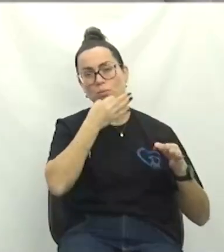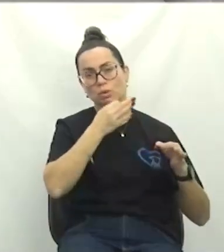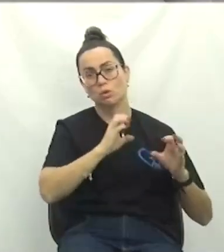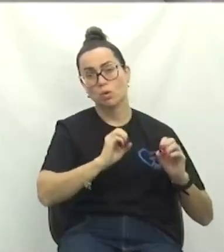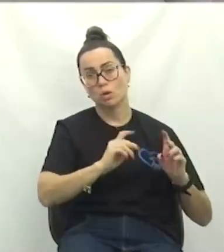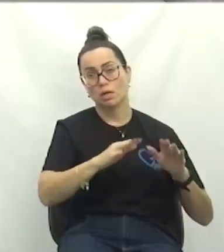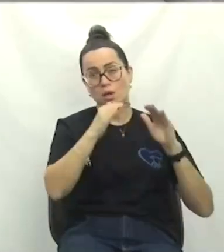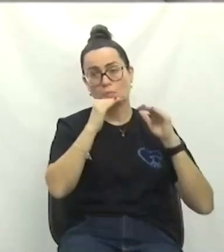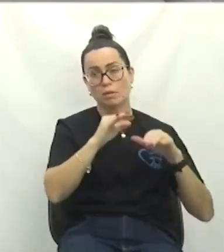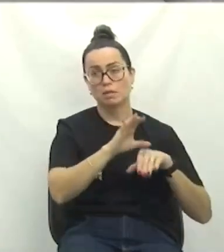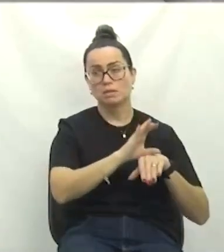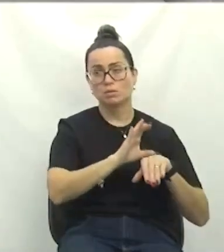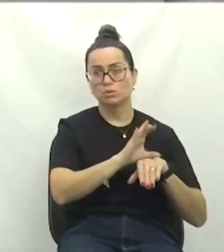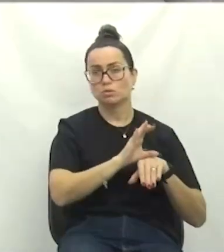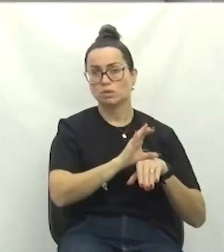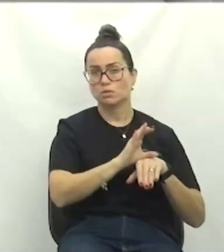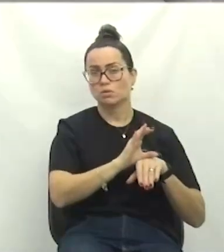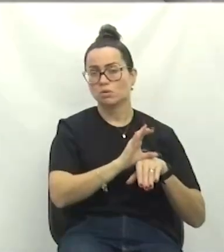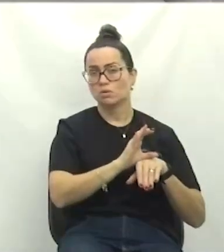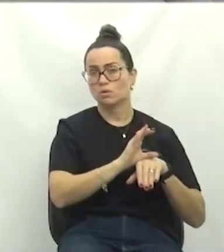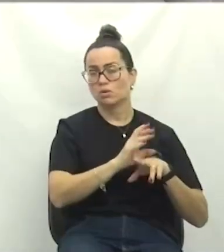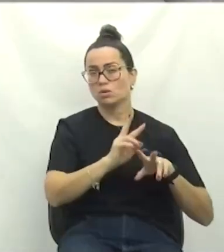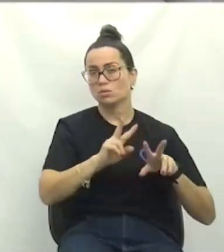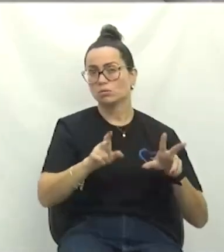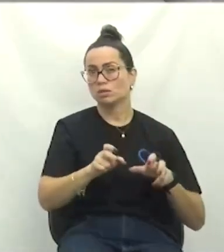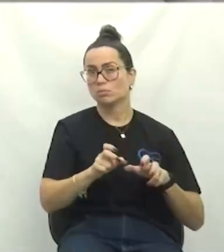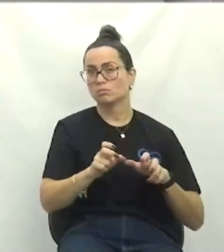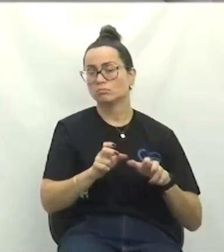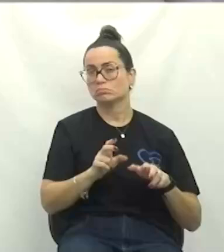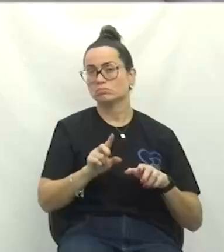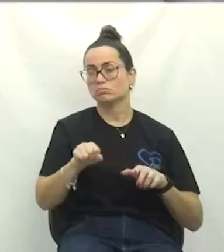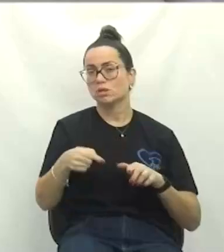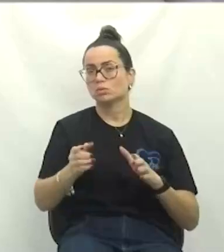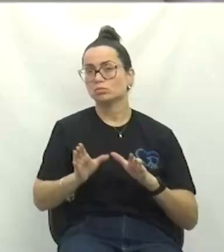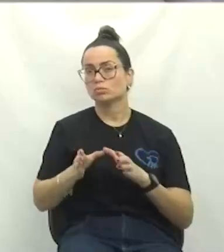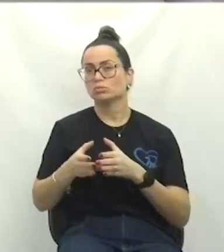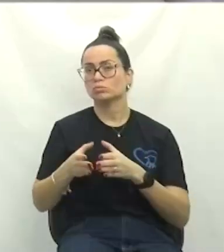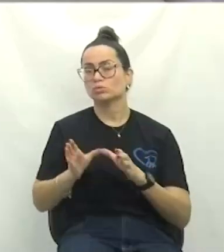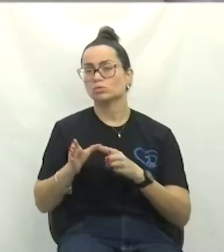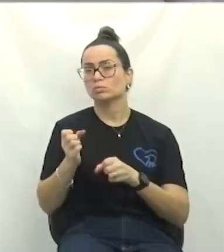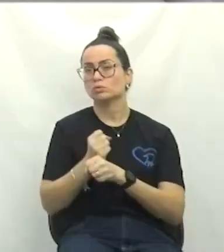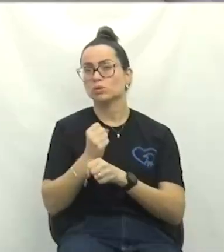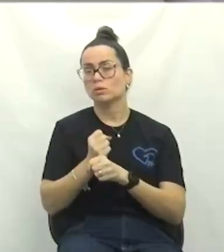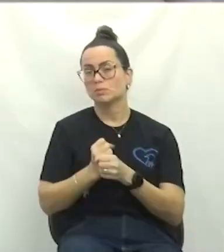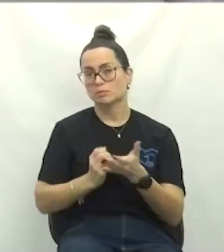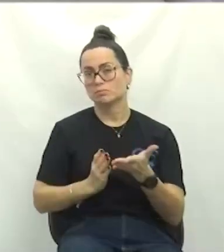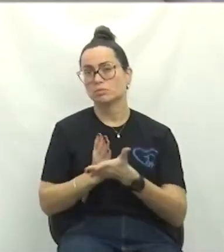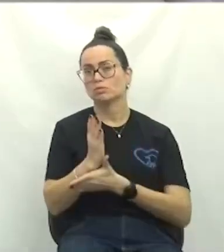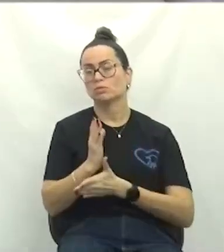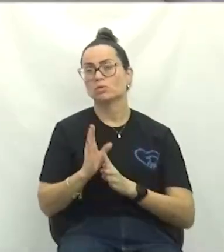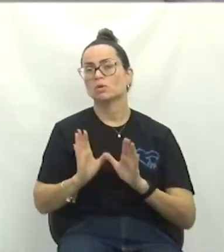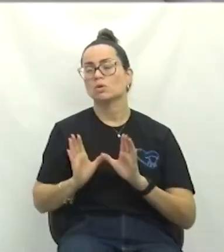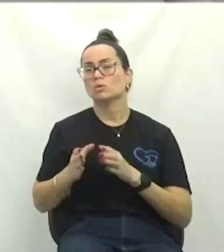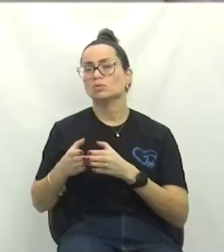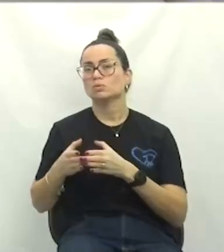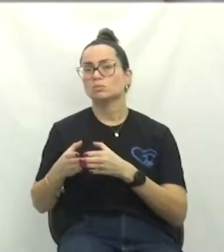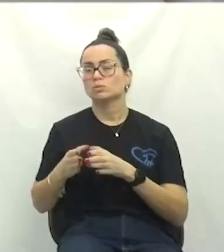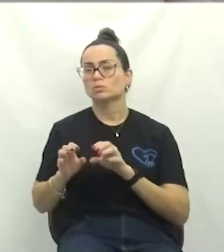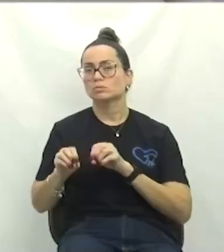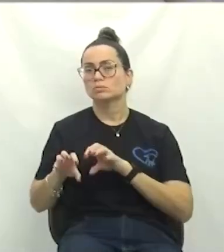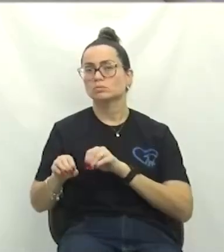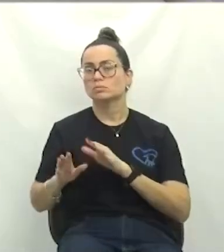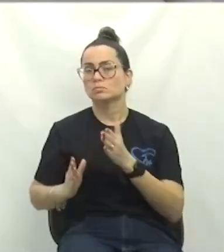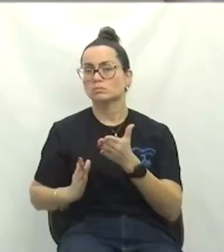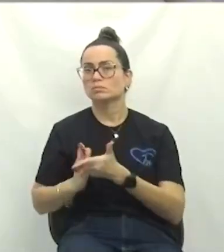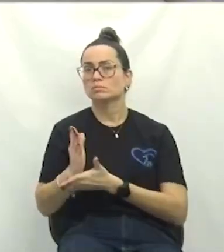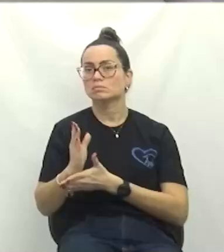constitucionalidade e encaminhou as demais comissões. A Comissão de Obras opinou pela aprovação. A Comissão de Educação